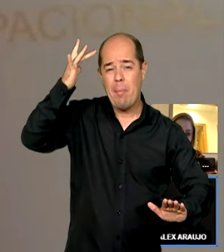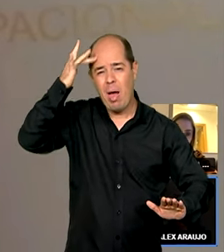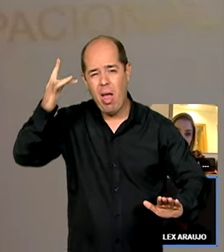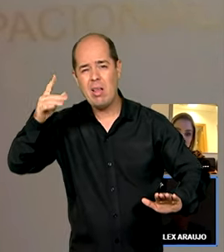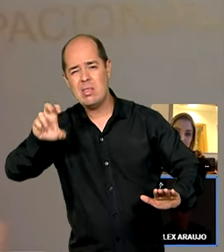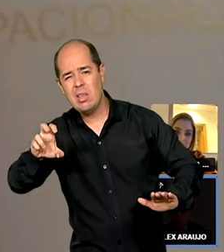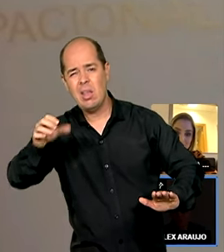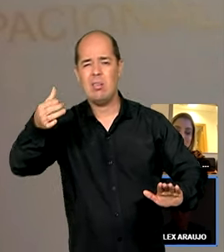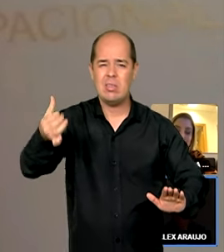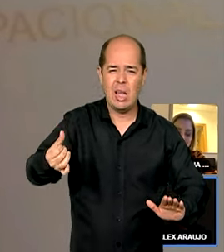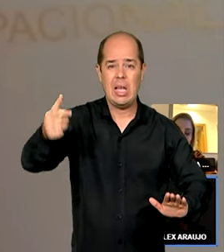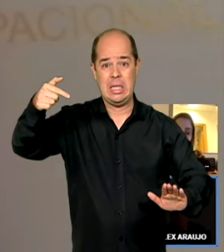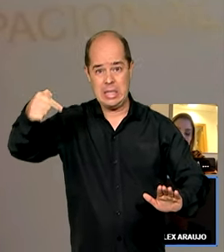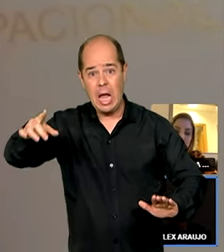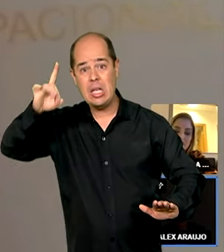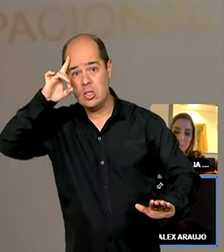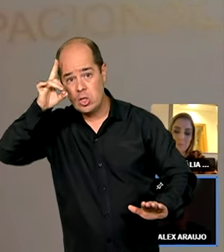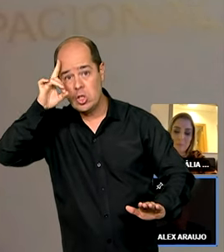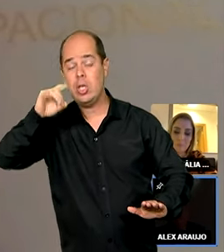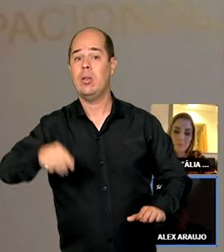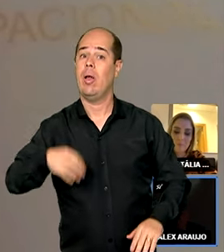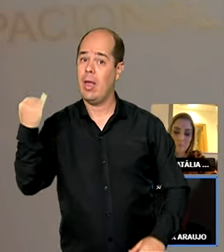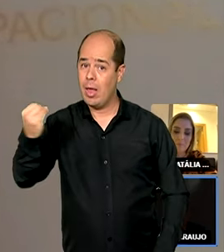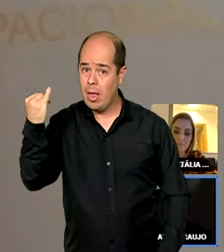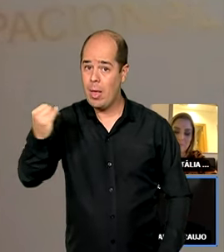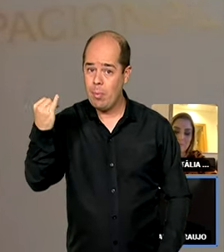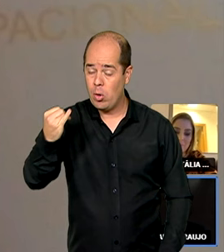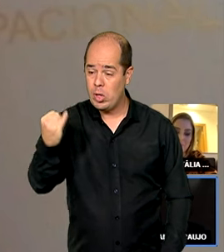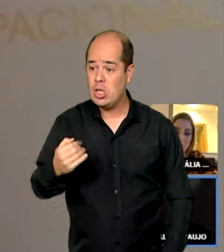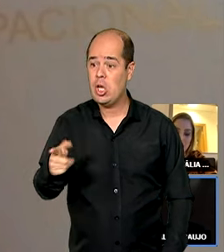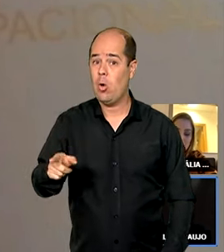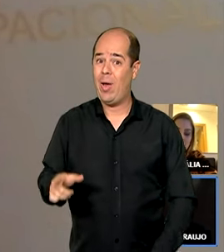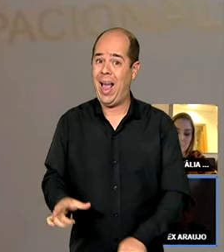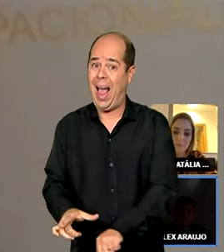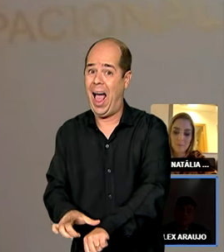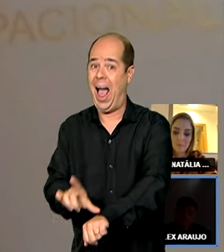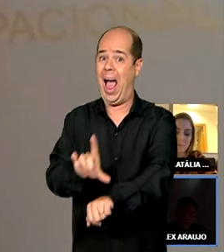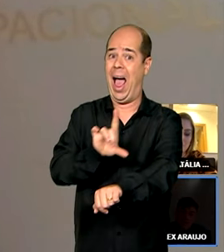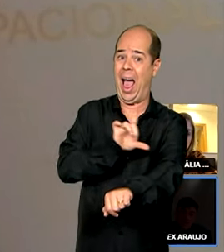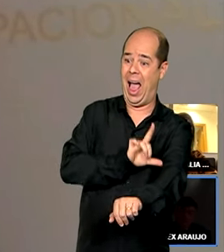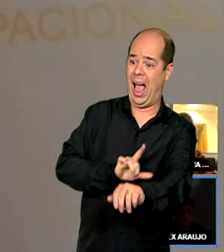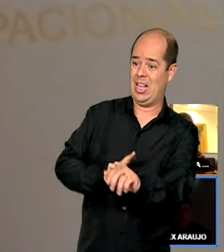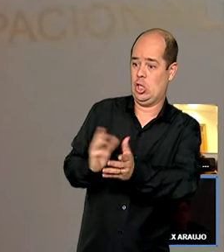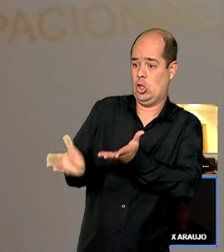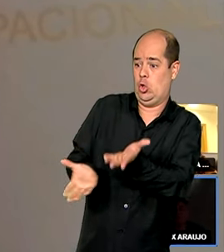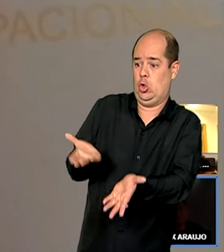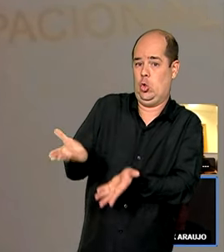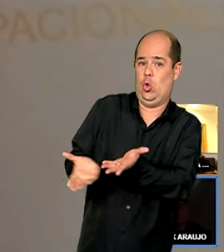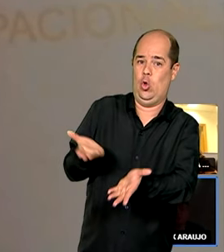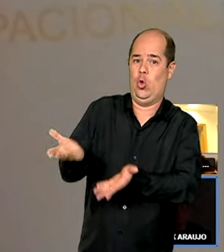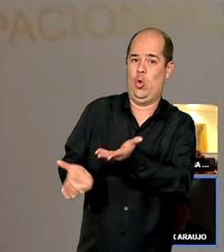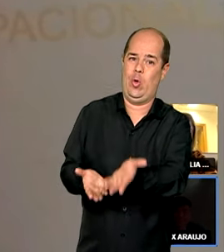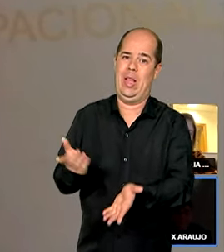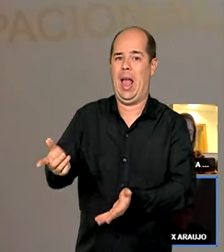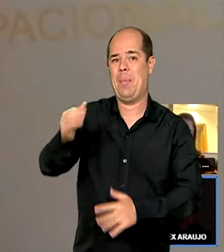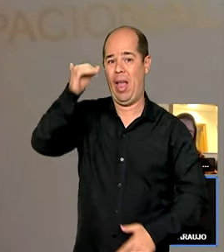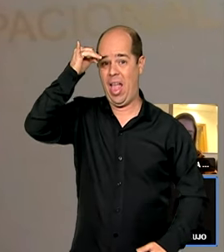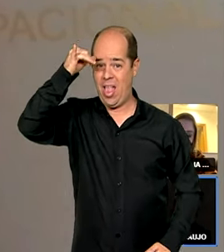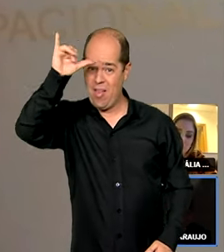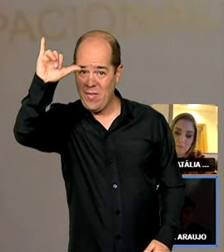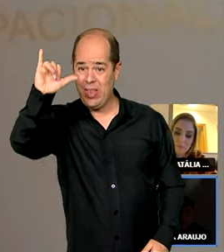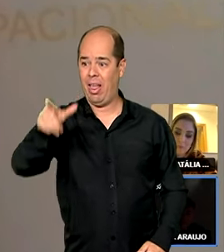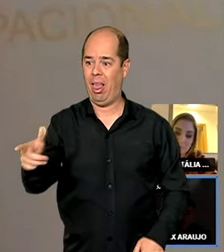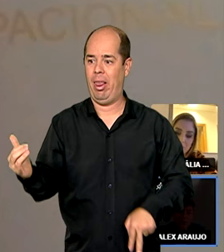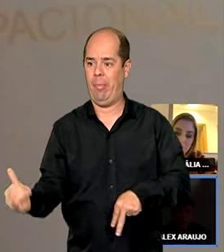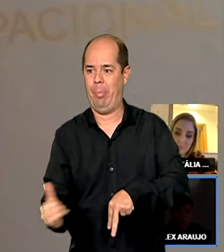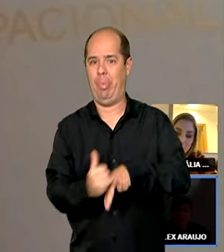de extrema importância você investir na prevenção. Então, você diminui acidentes, você diminui níveis de estresse